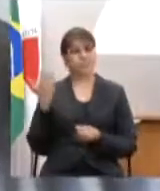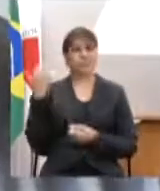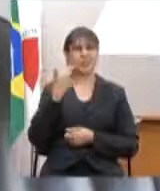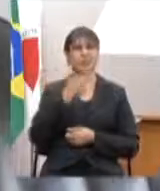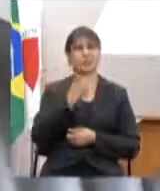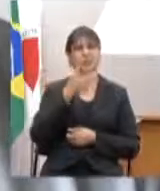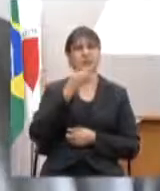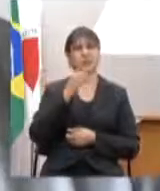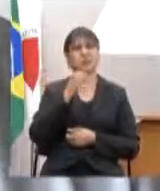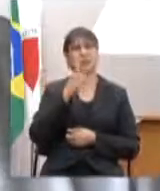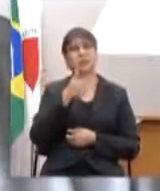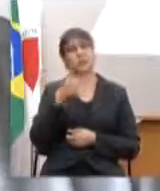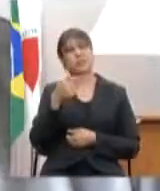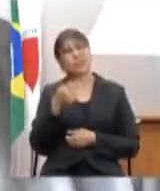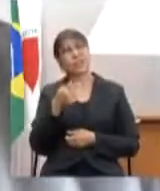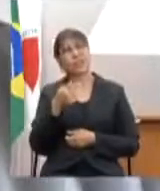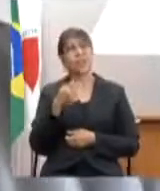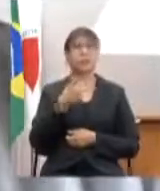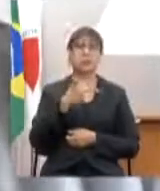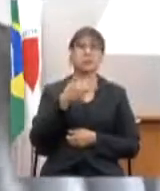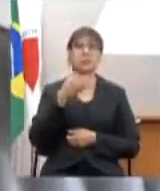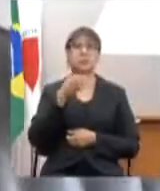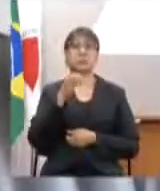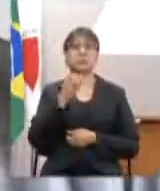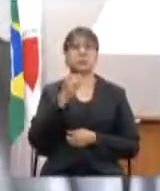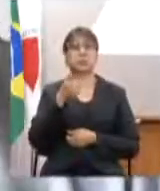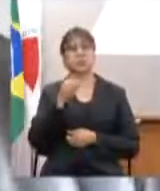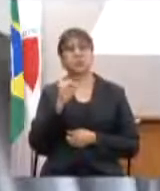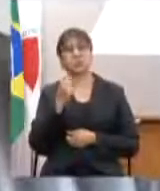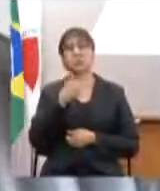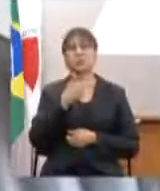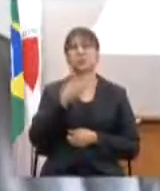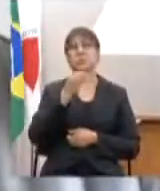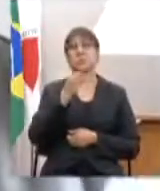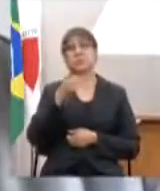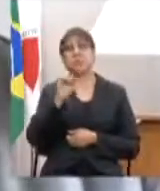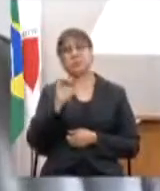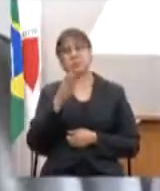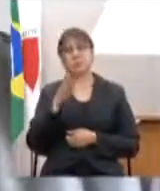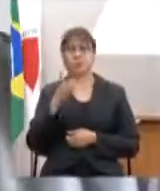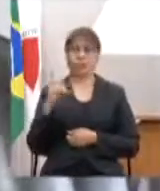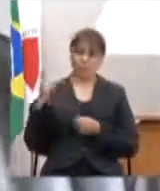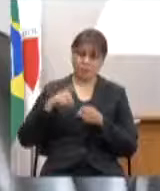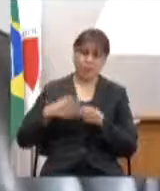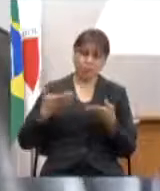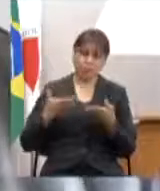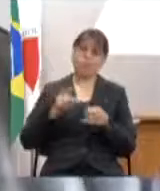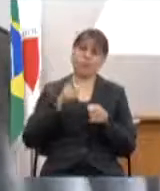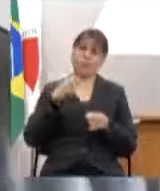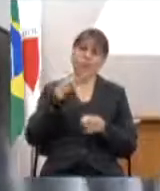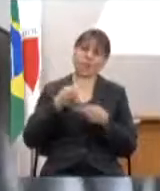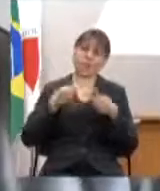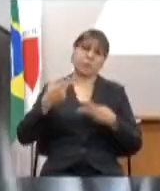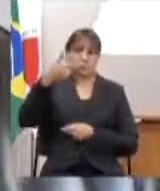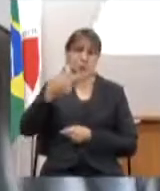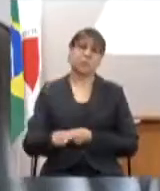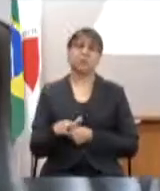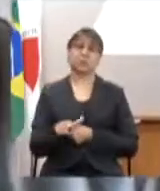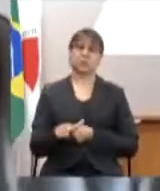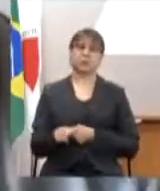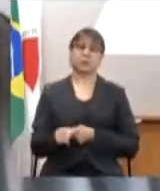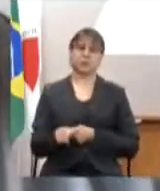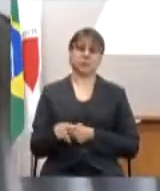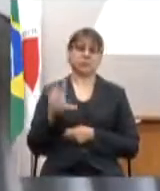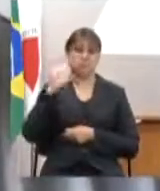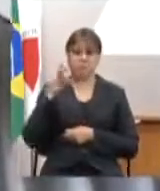2018 2019 e agora a gente volta para falar das mesmas coisas várias